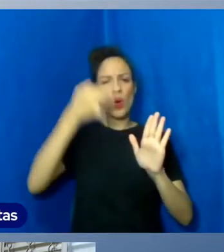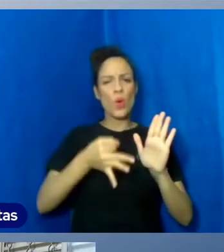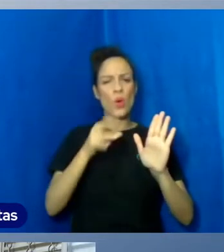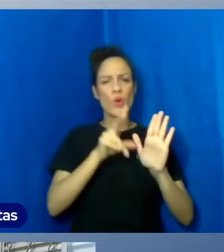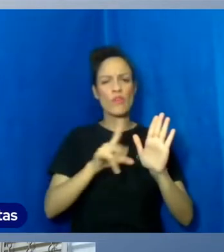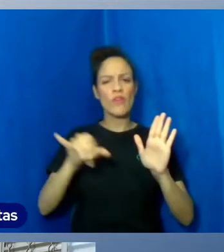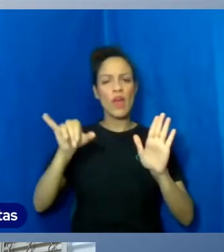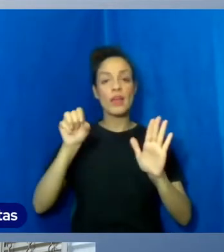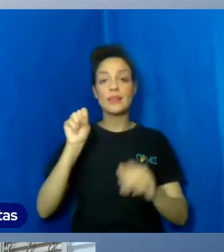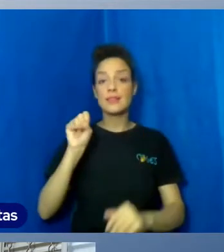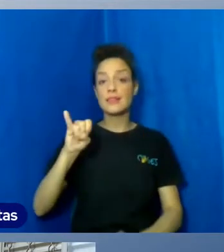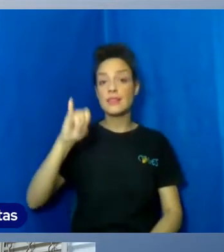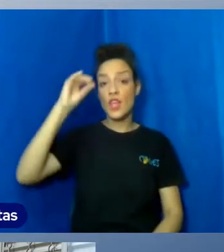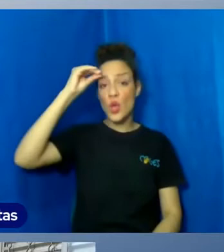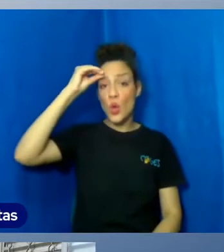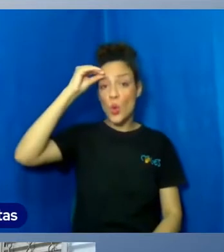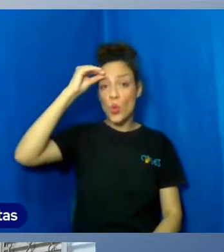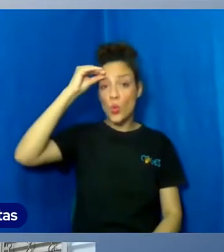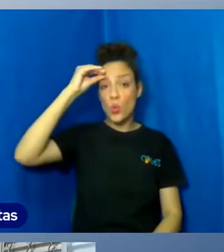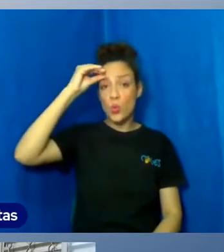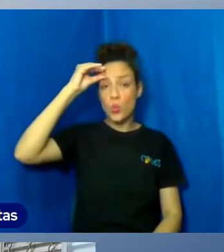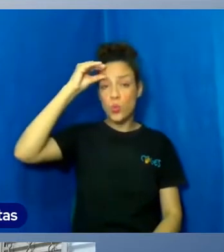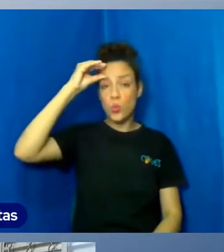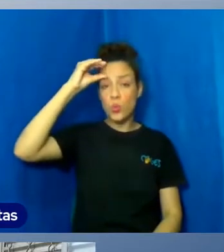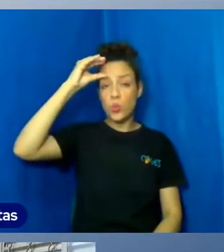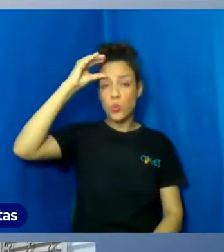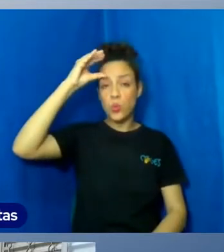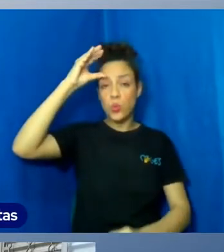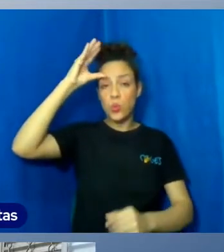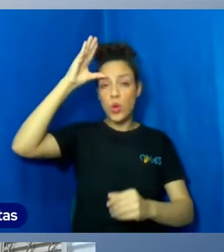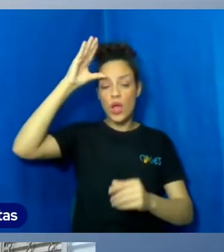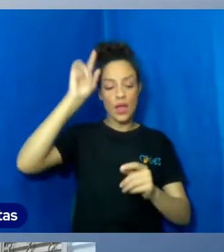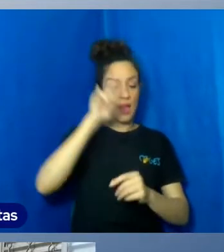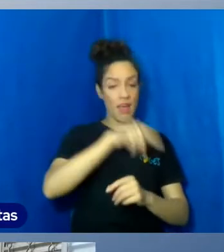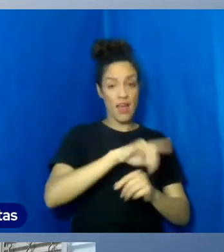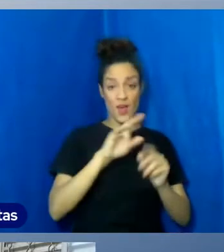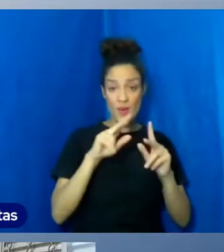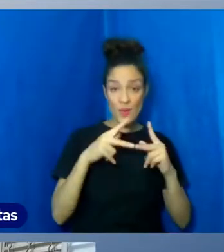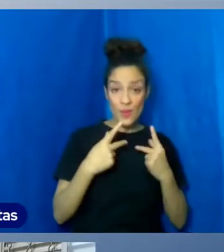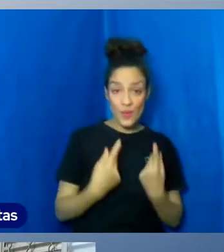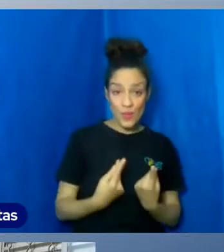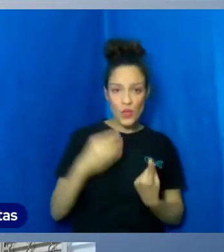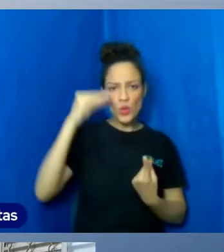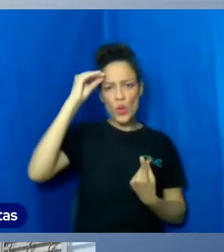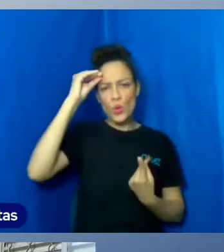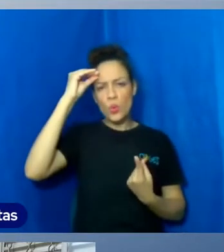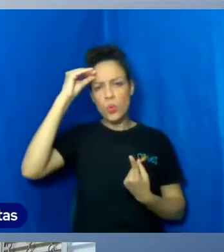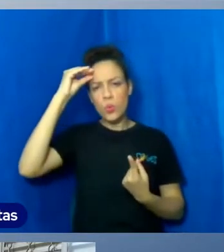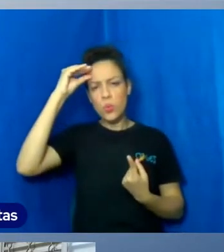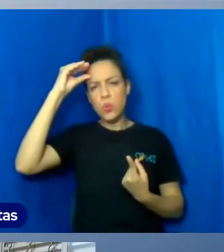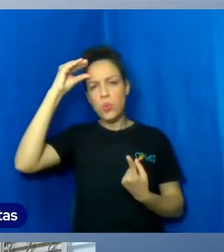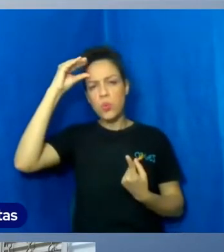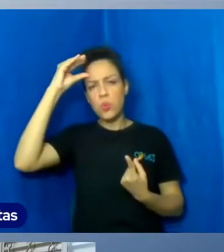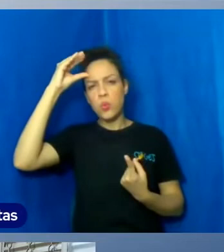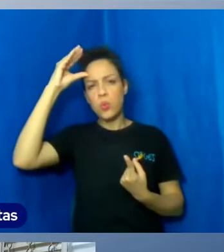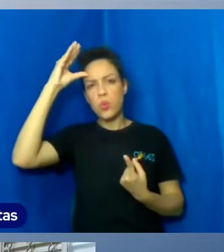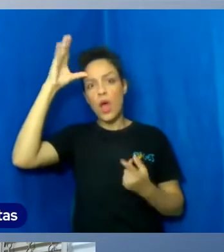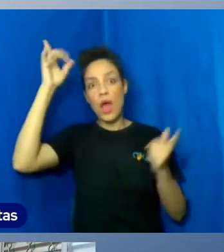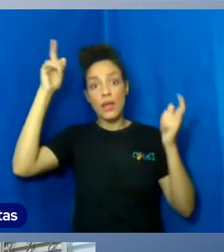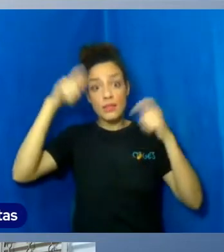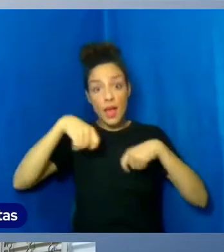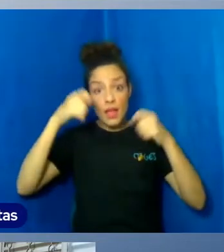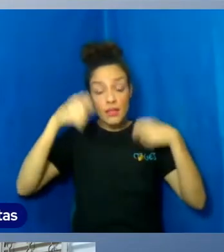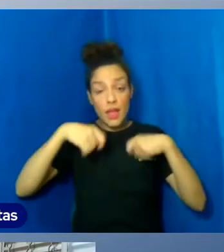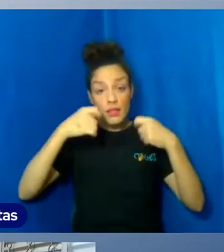coisas. aonde ele diz que a libertação da criatura humana está relacionada fundamentalmente com a sua capacidade de